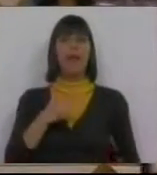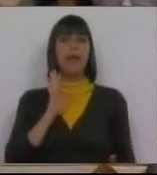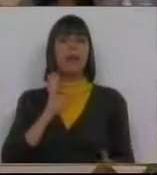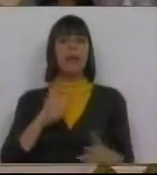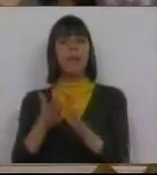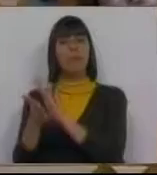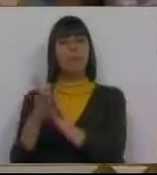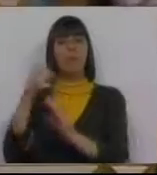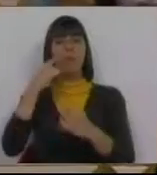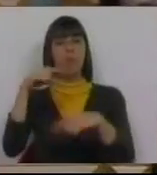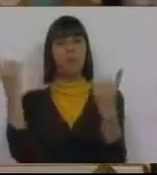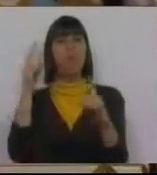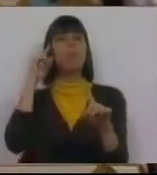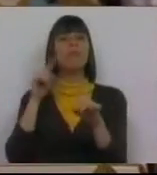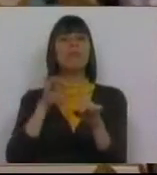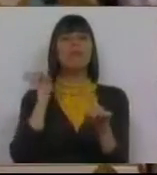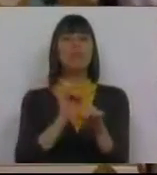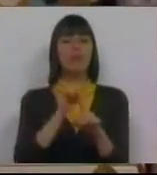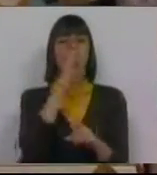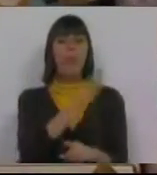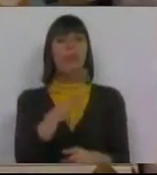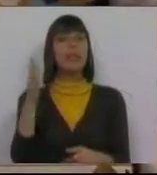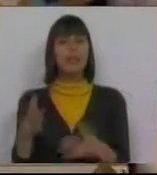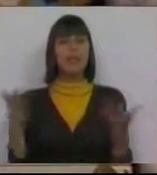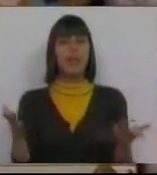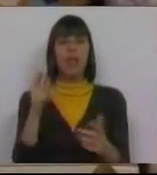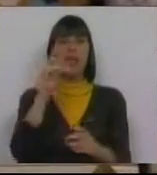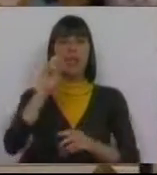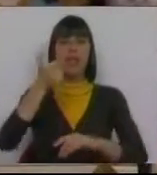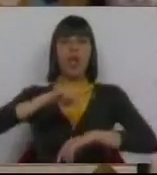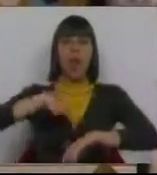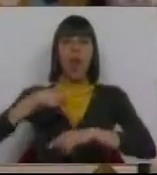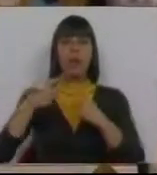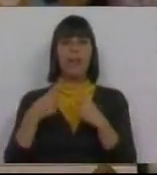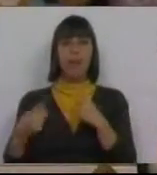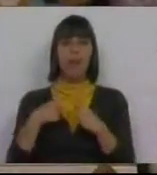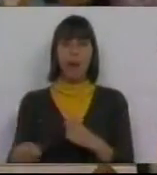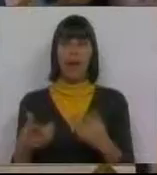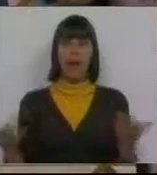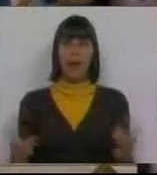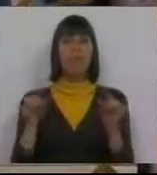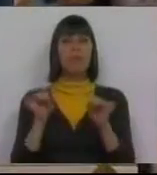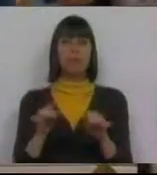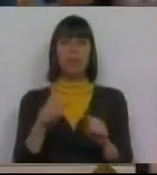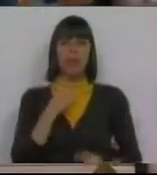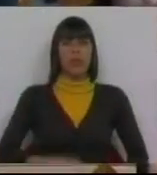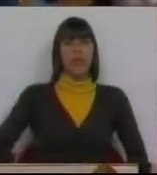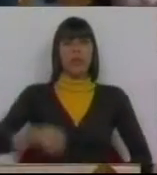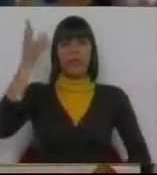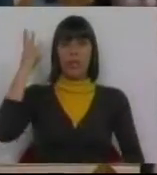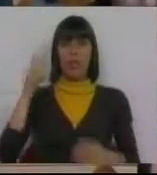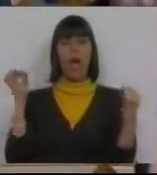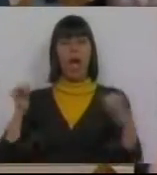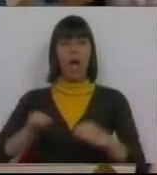empregadores públicos no sentido da aplicação das 35 horas semanais. São centenas